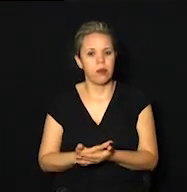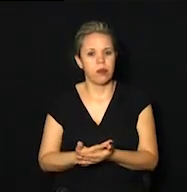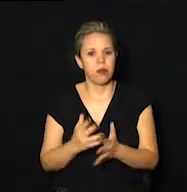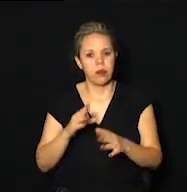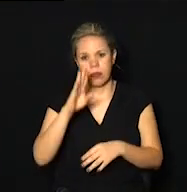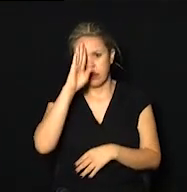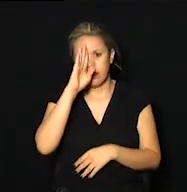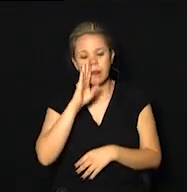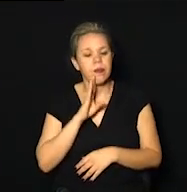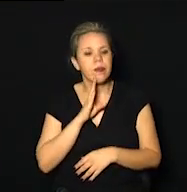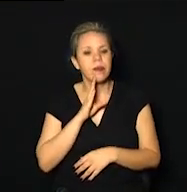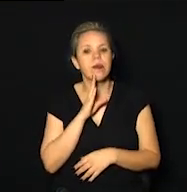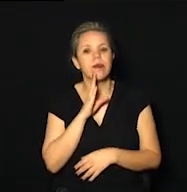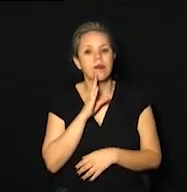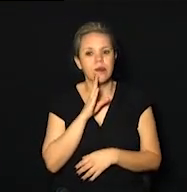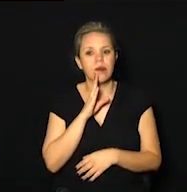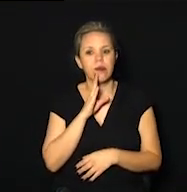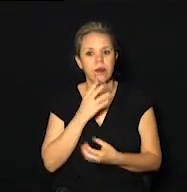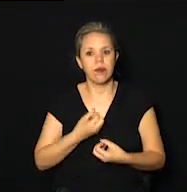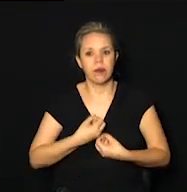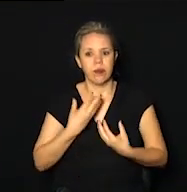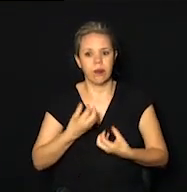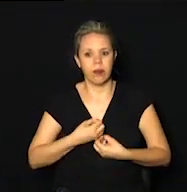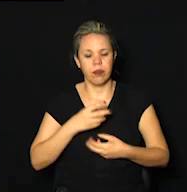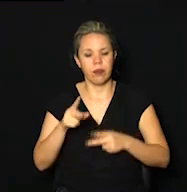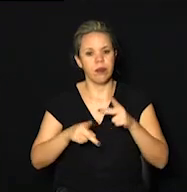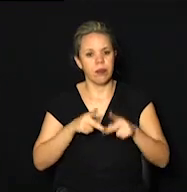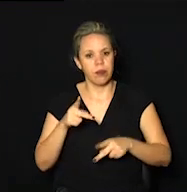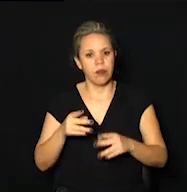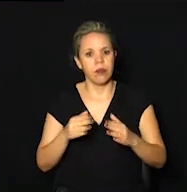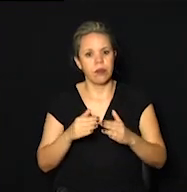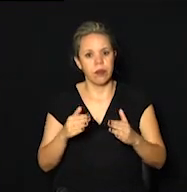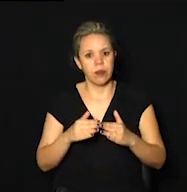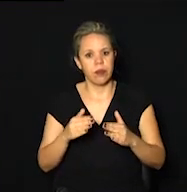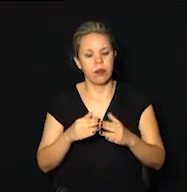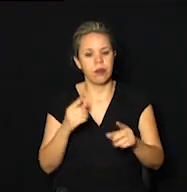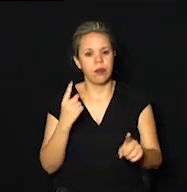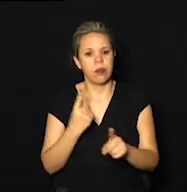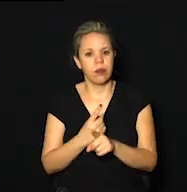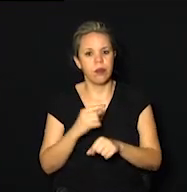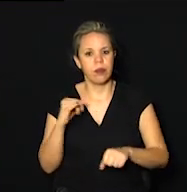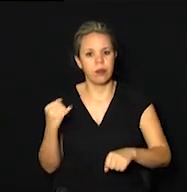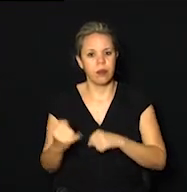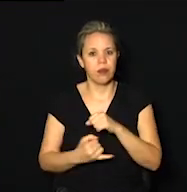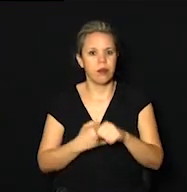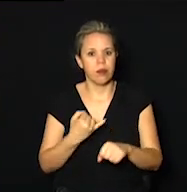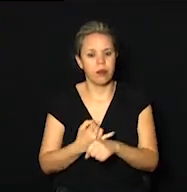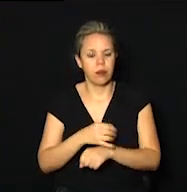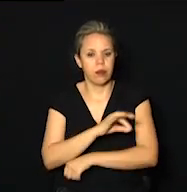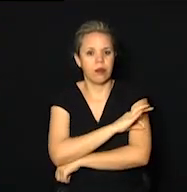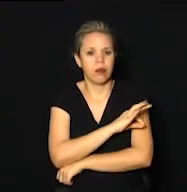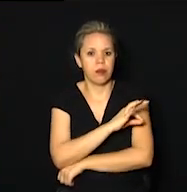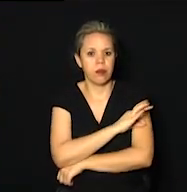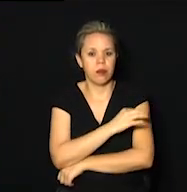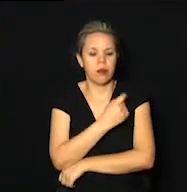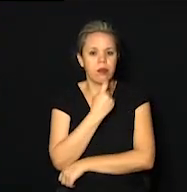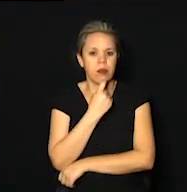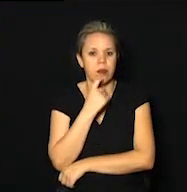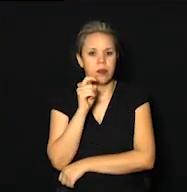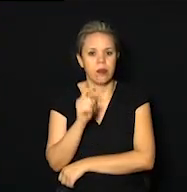graça, viu? Mais informações, o pessoal de casa vai poder encontrar no site da Prefeitura, que é o campinas